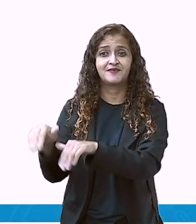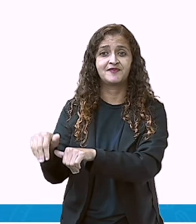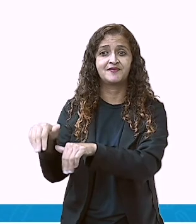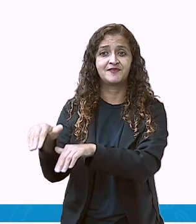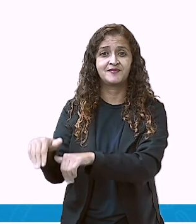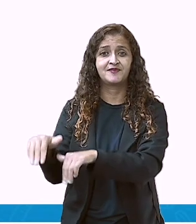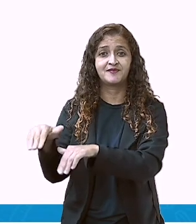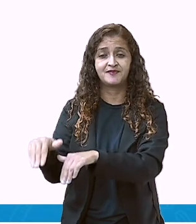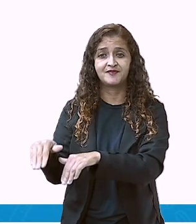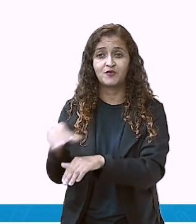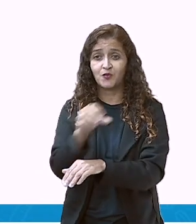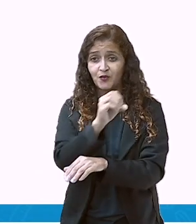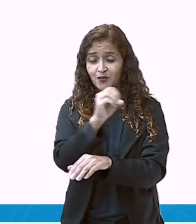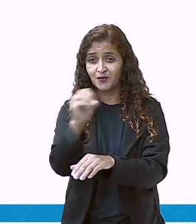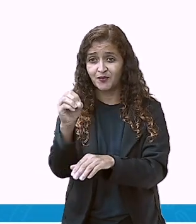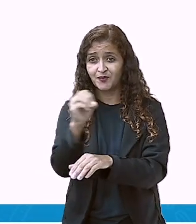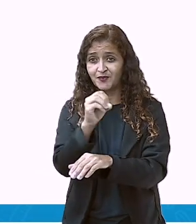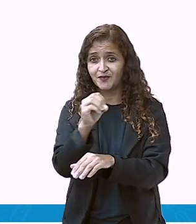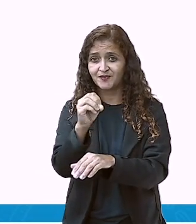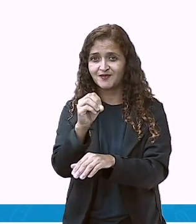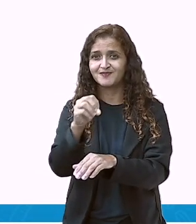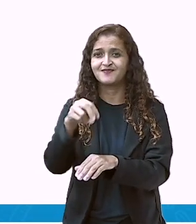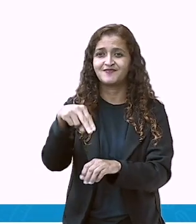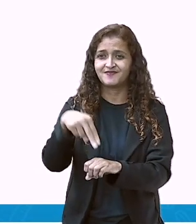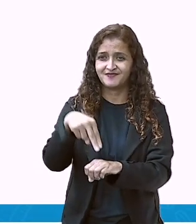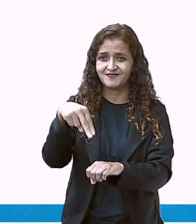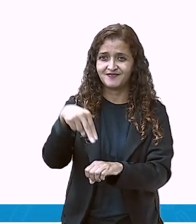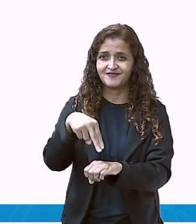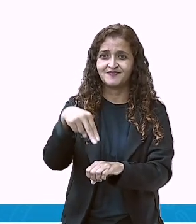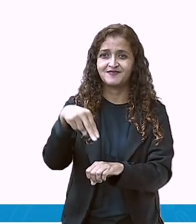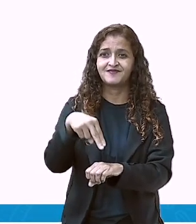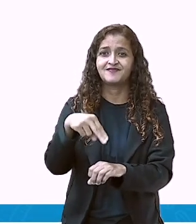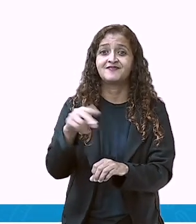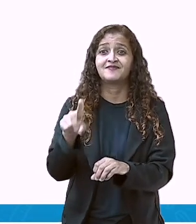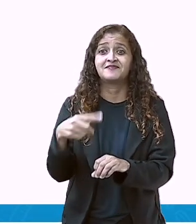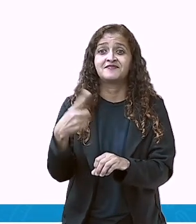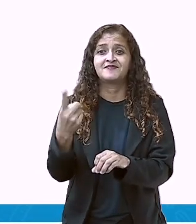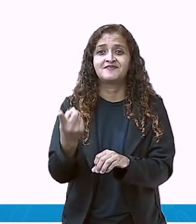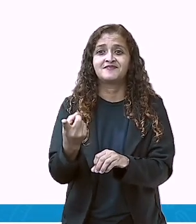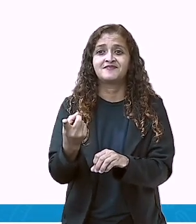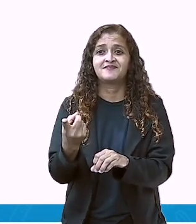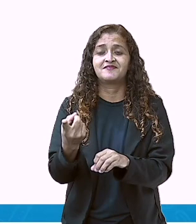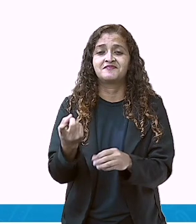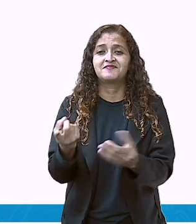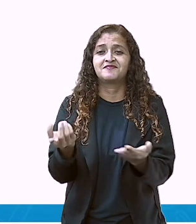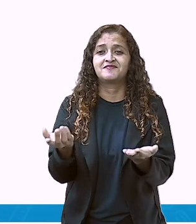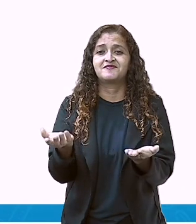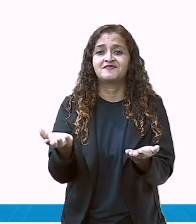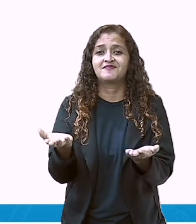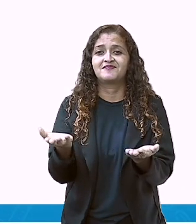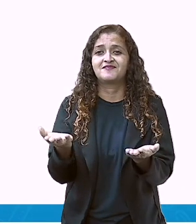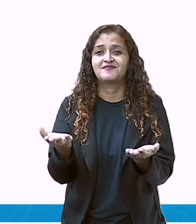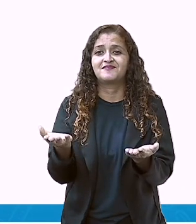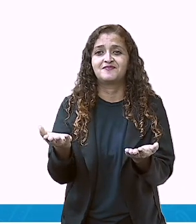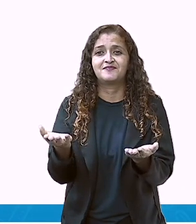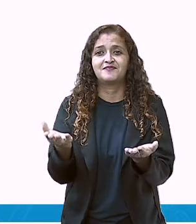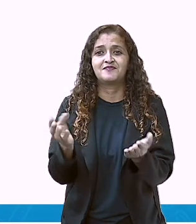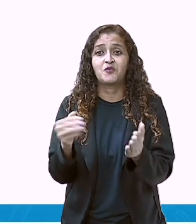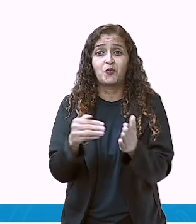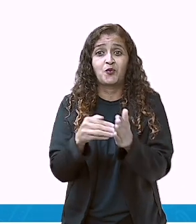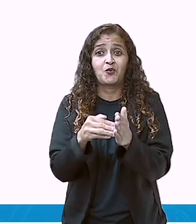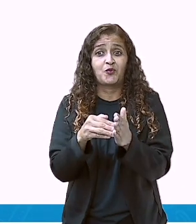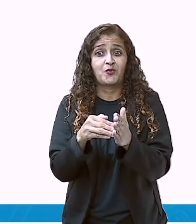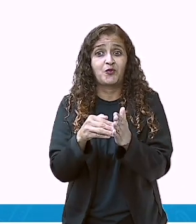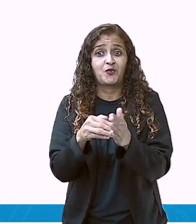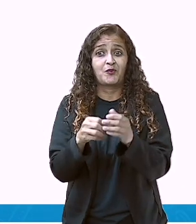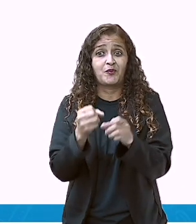setembro, outubro. E agora vem o novembro. E depois do novembro? É o último mês